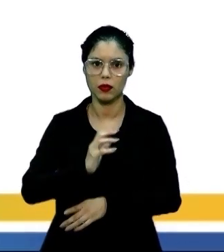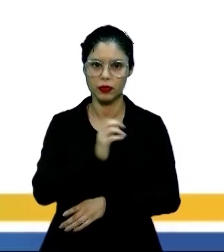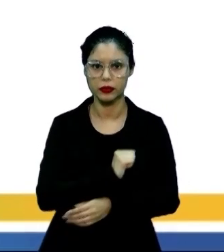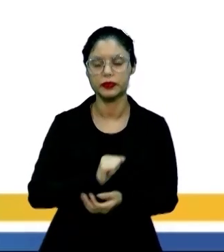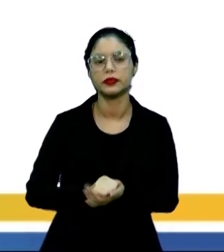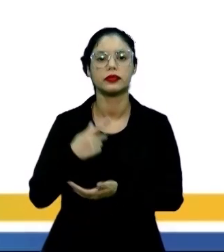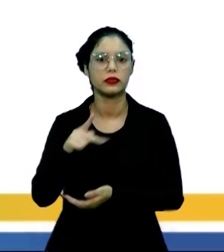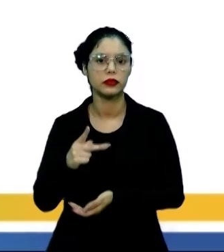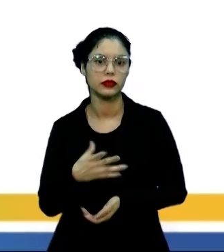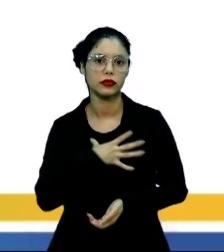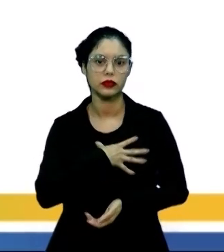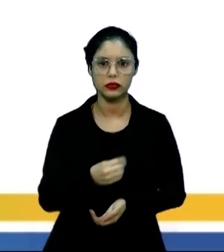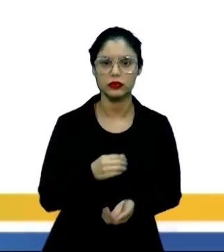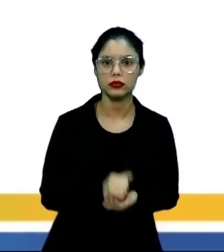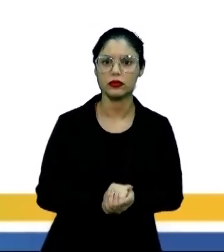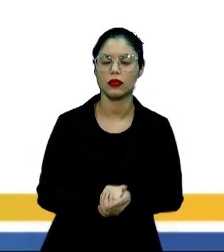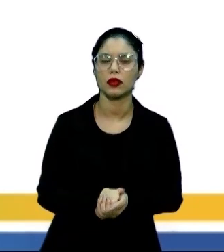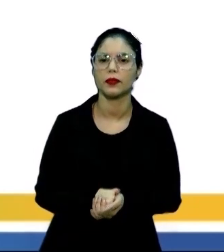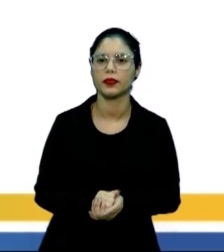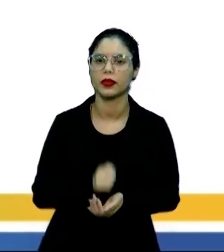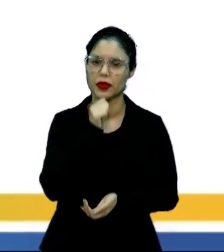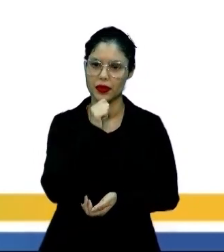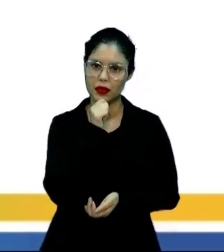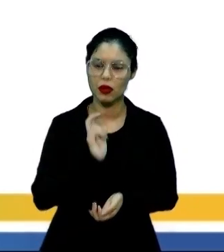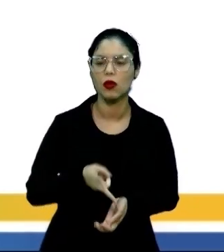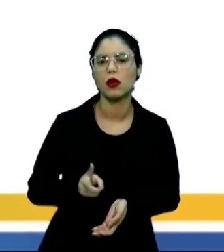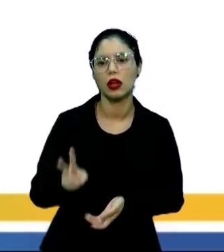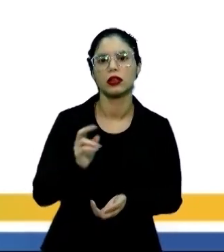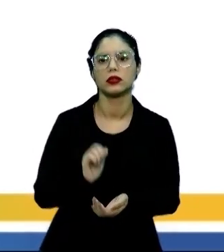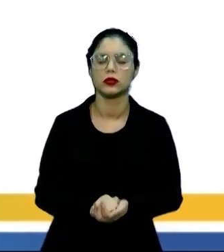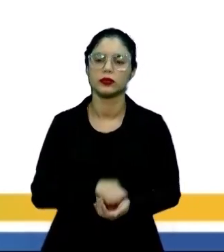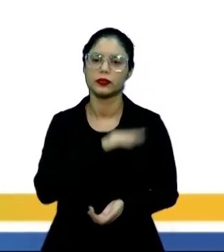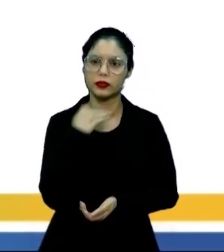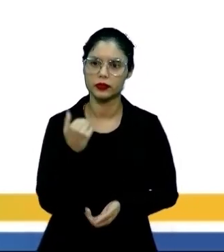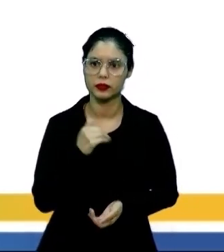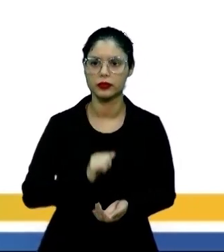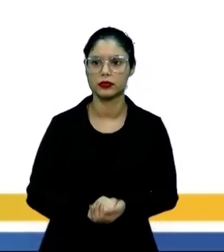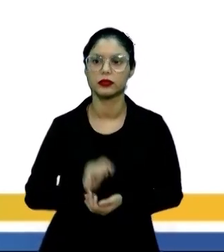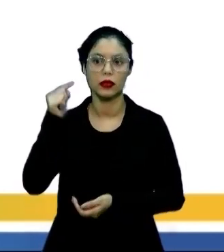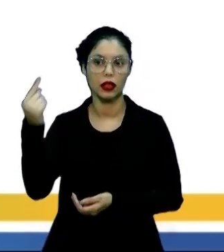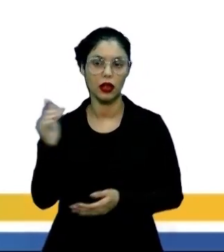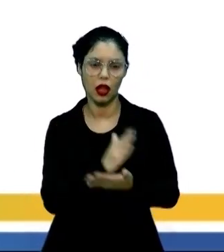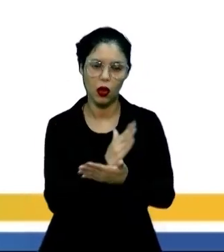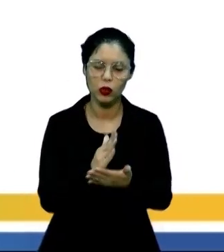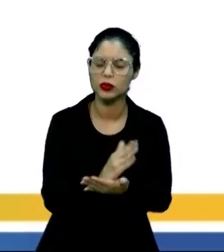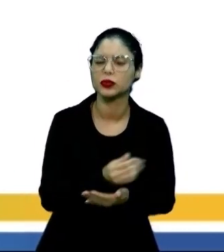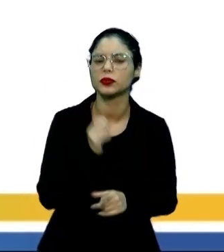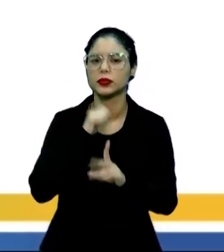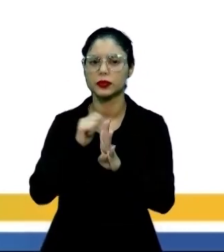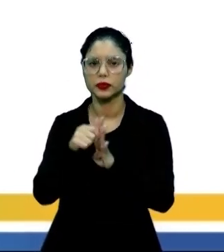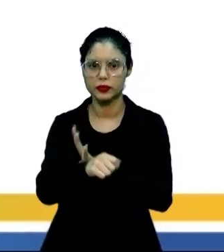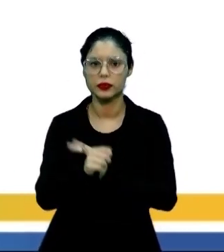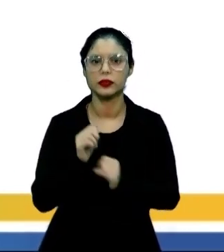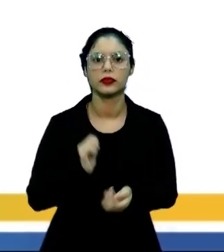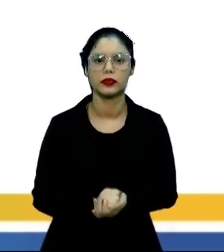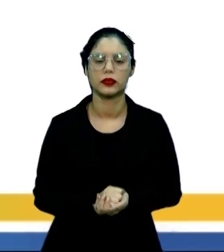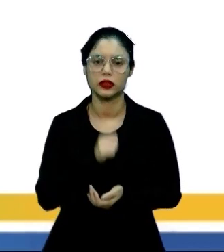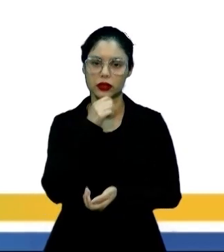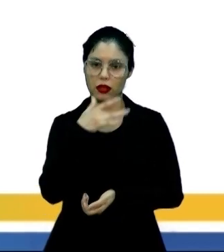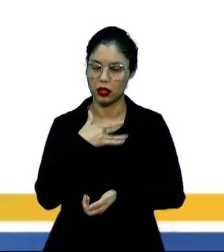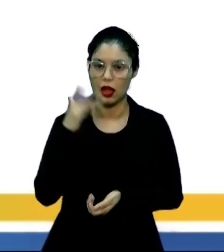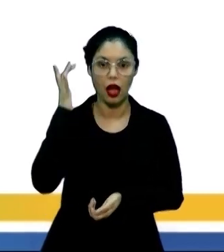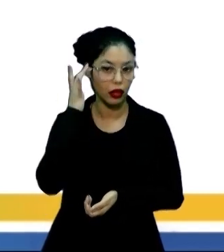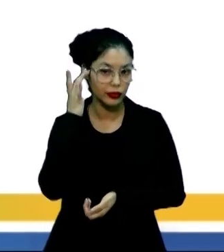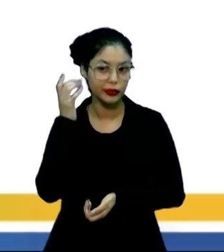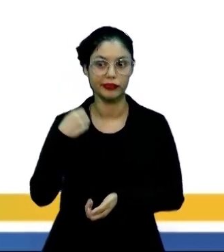no seu amor aos filhos e na dor que padeceu quando morreu Sara, dali a alguns meses. Prova irrefutável,